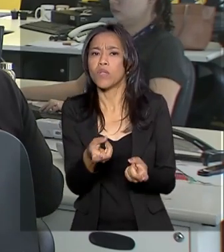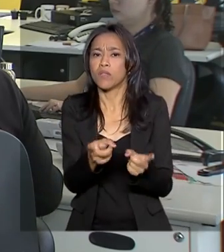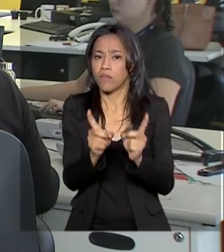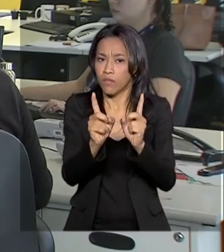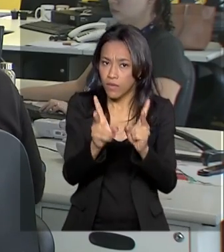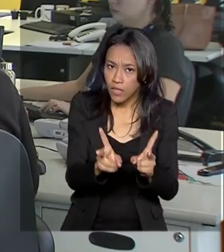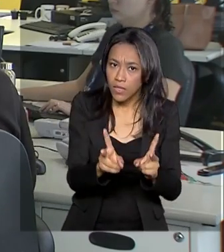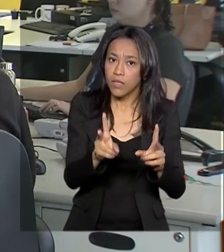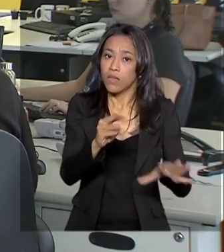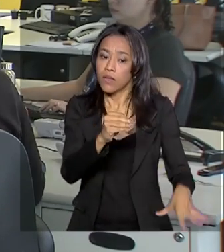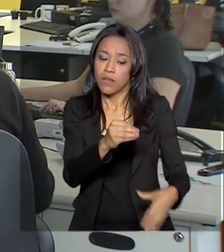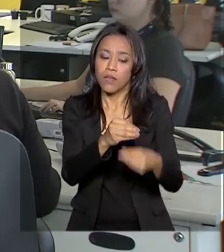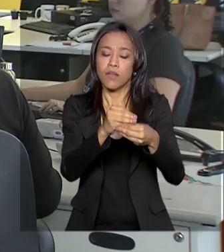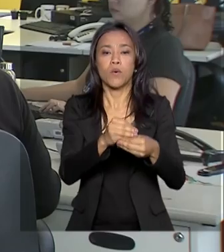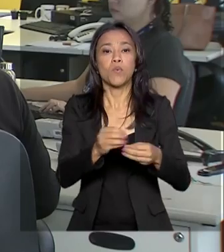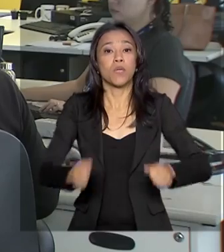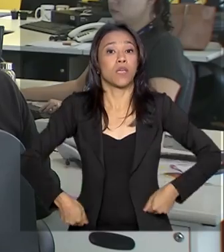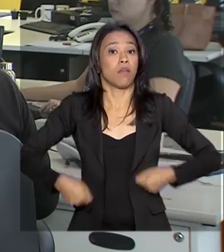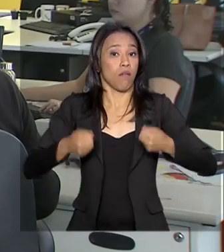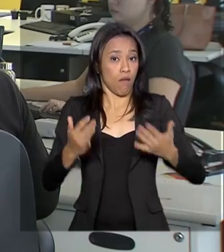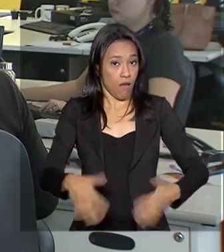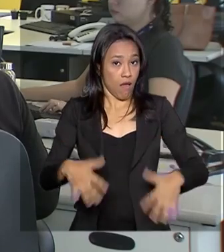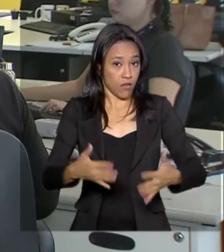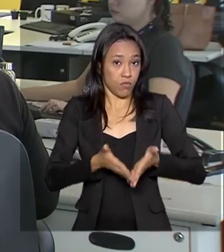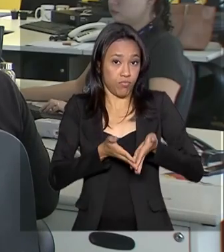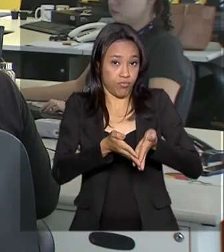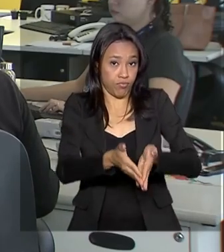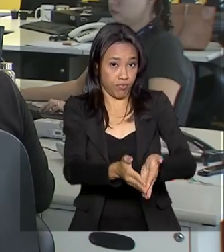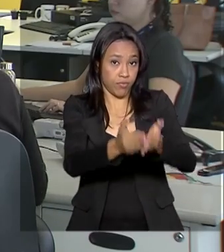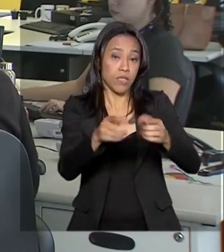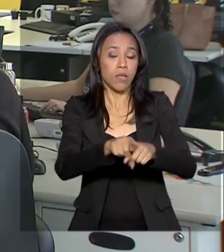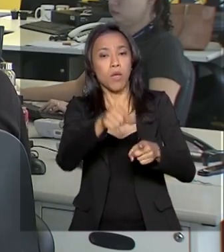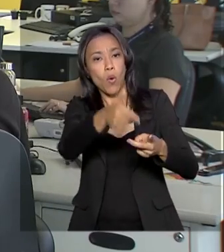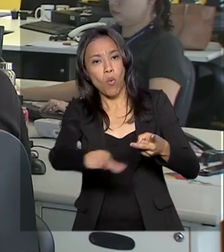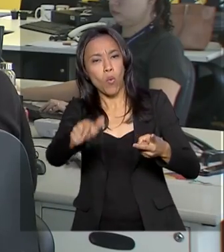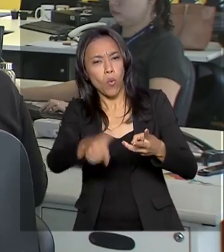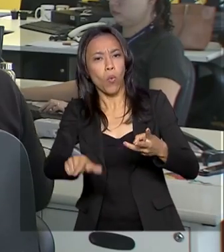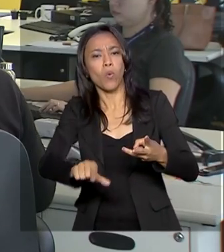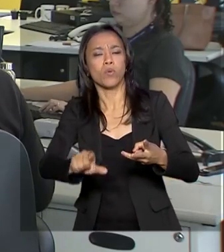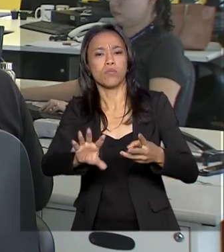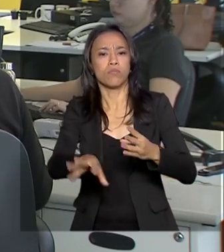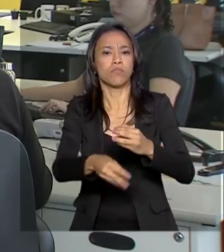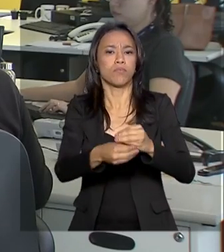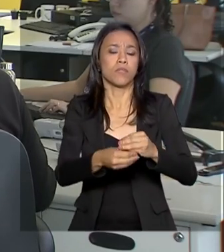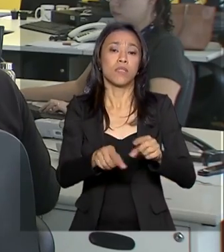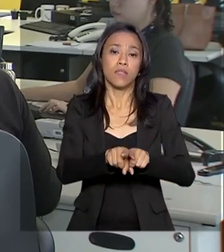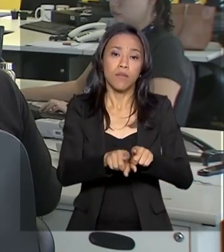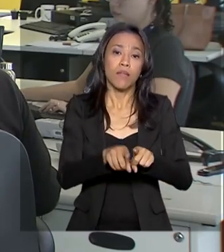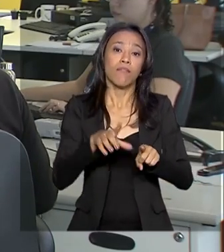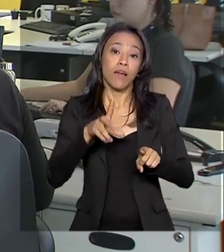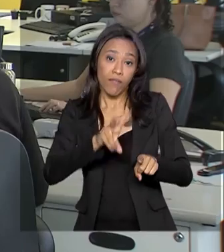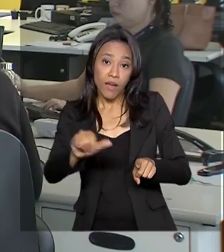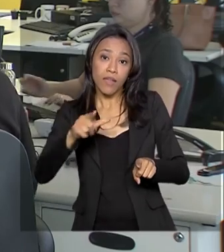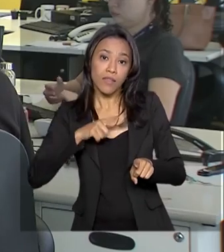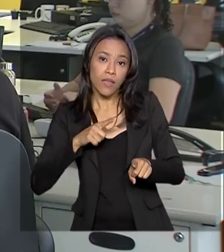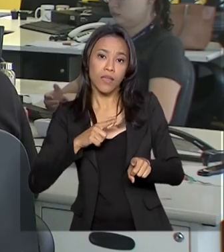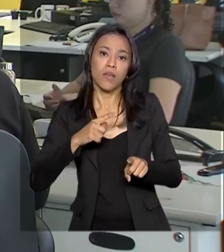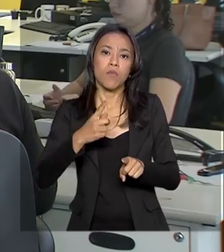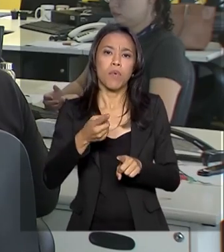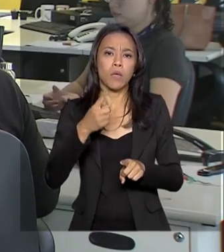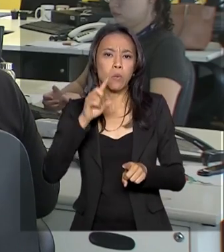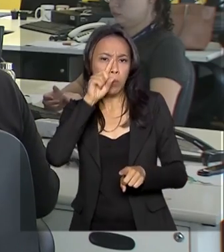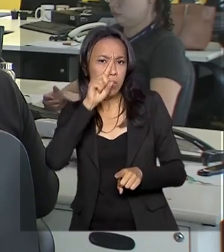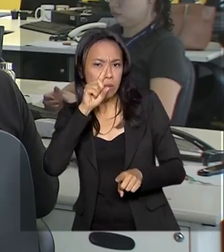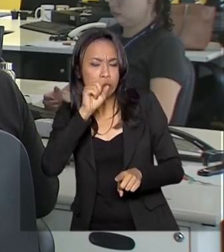acrescido dos custos do frete marítimo, despesas internas de transporte e uma margem para a remuneração dos